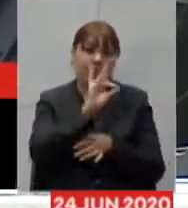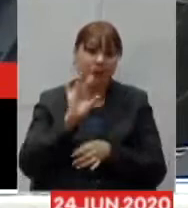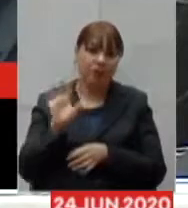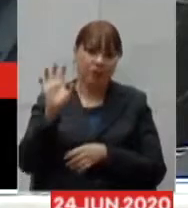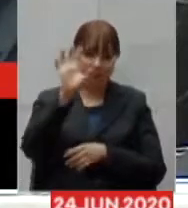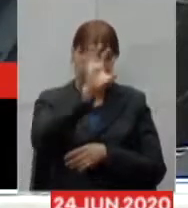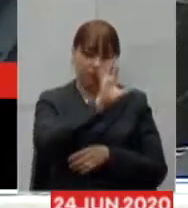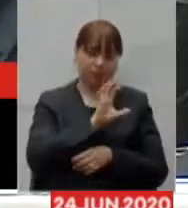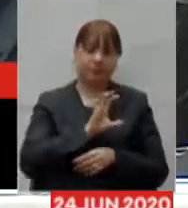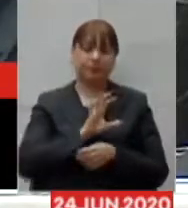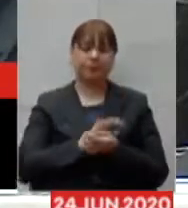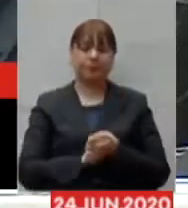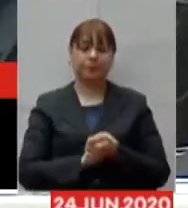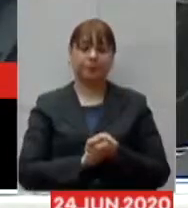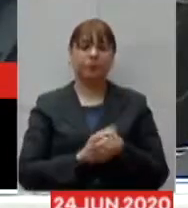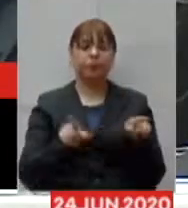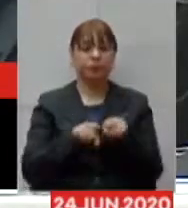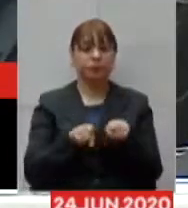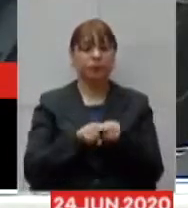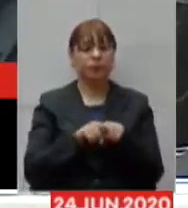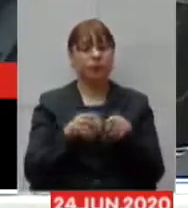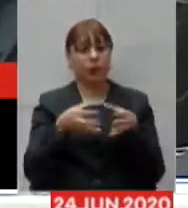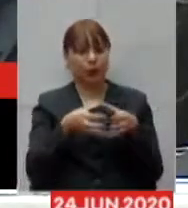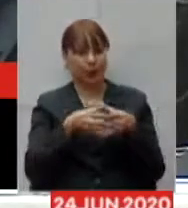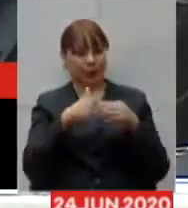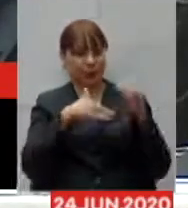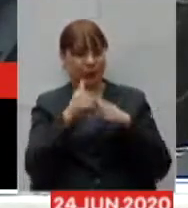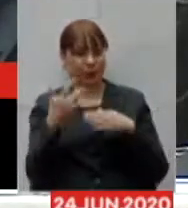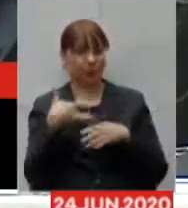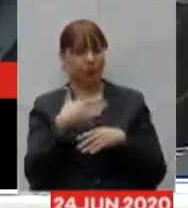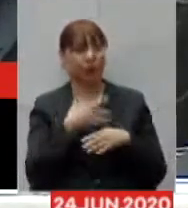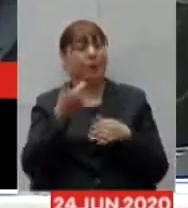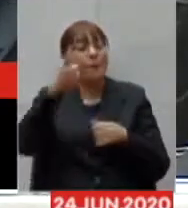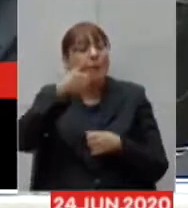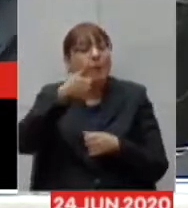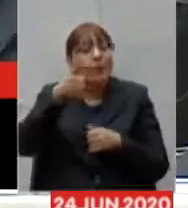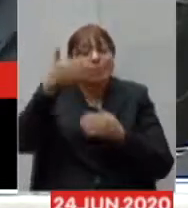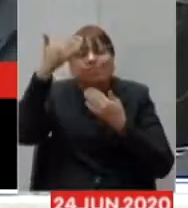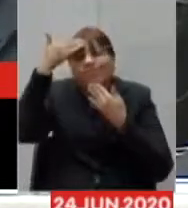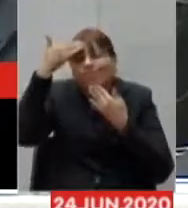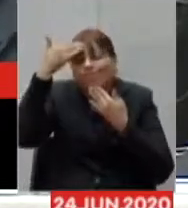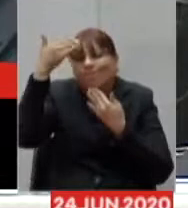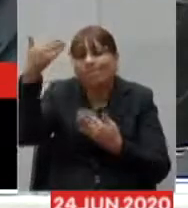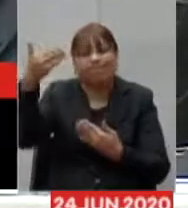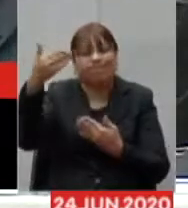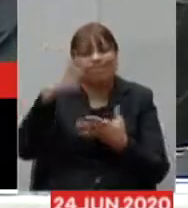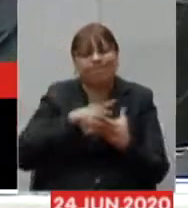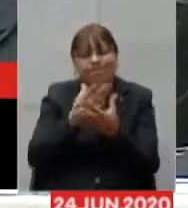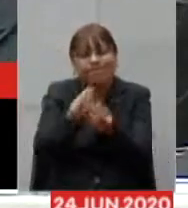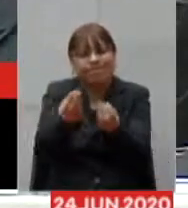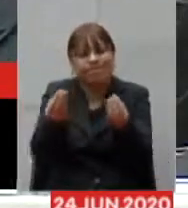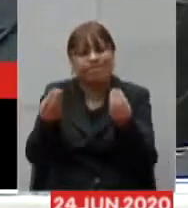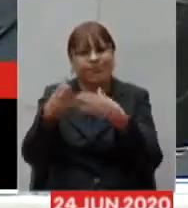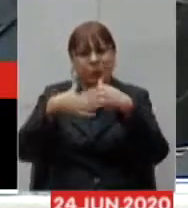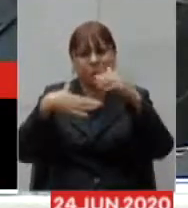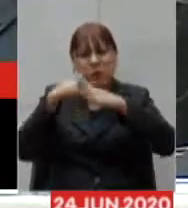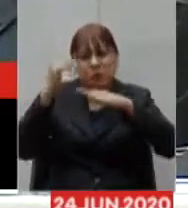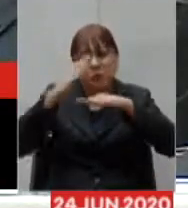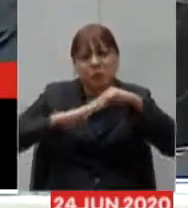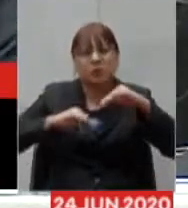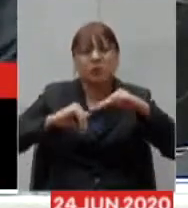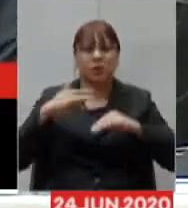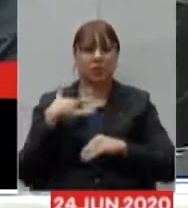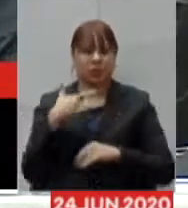relação às equipes de saúde eu acho que primeiro é que eu gostaria de agradecer nós estamos vendo os profissionais de saúde muito engajados